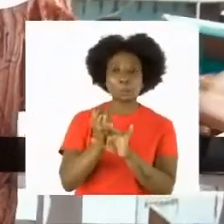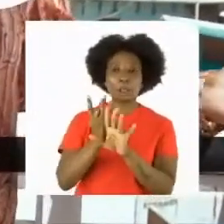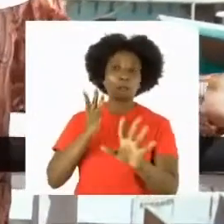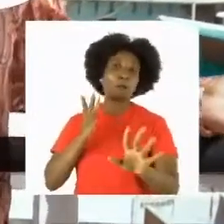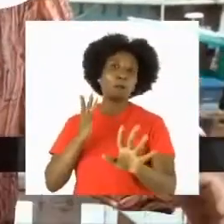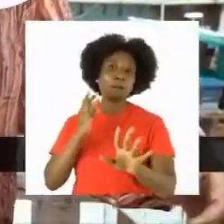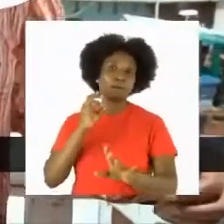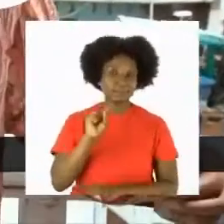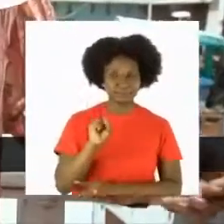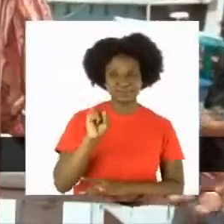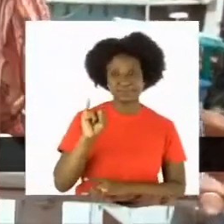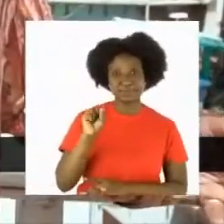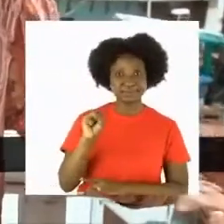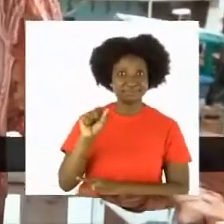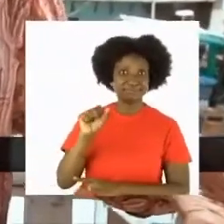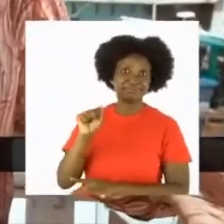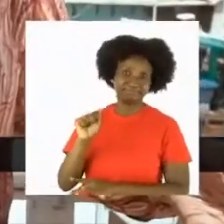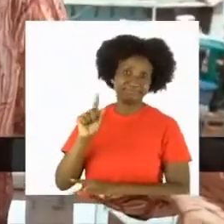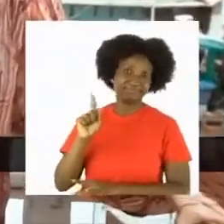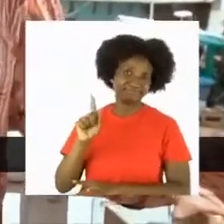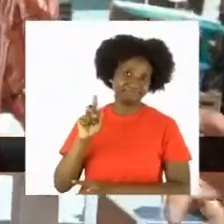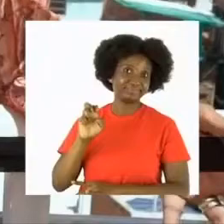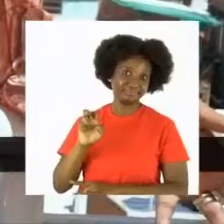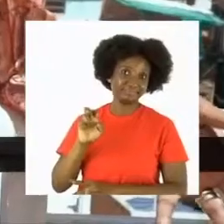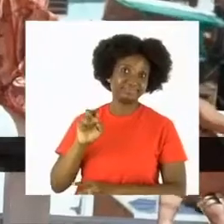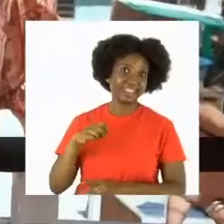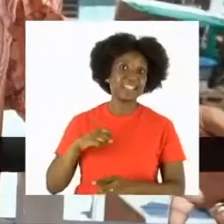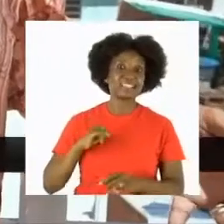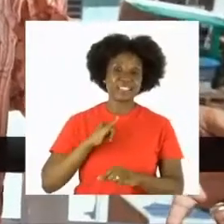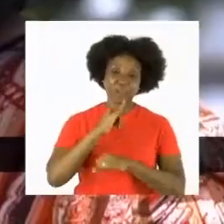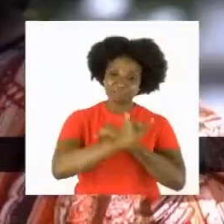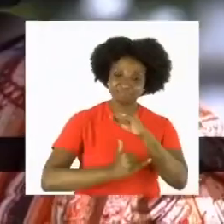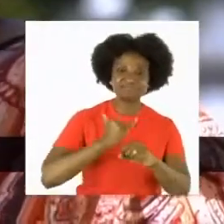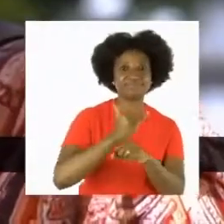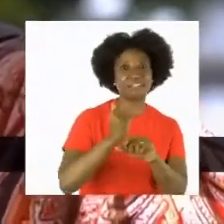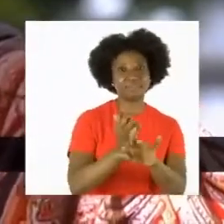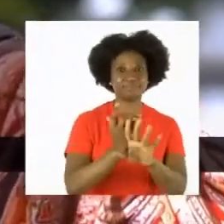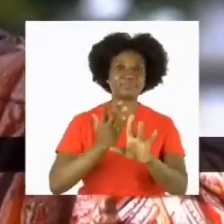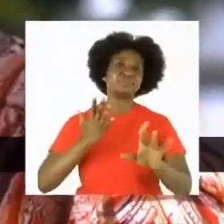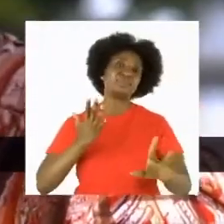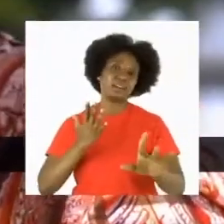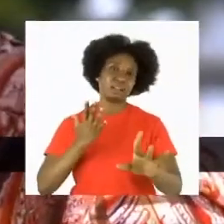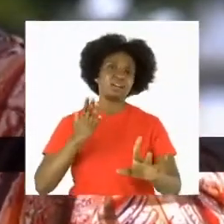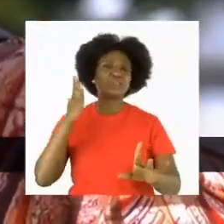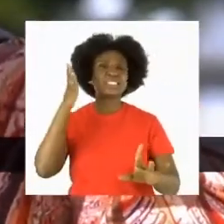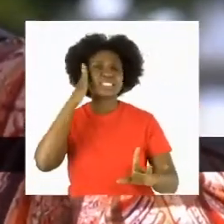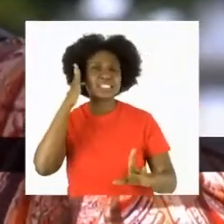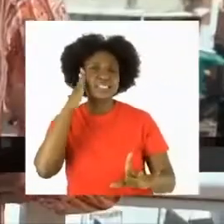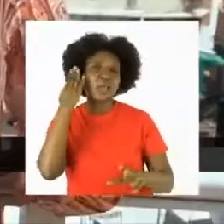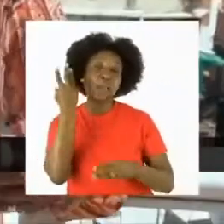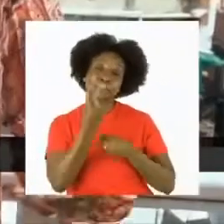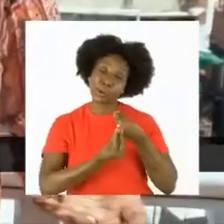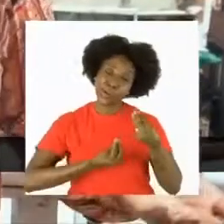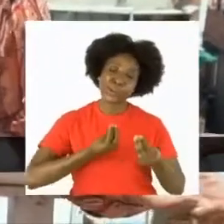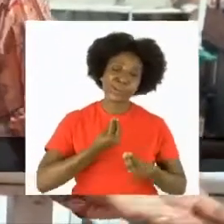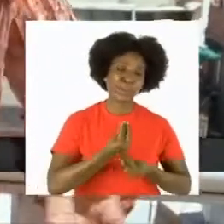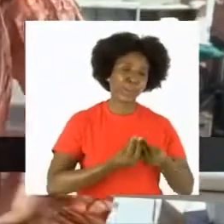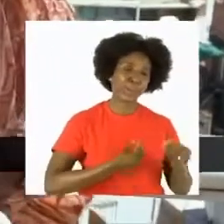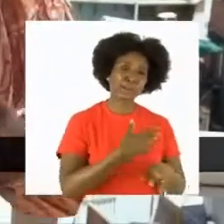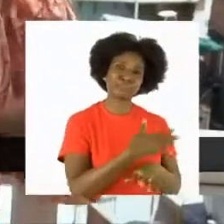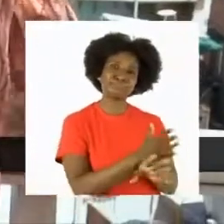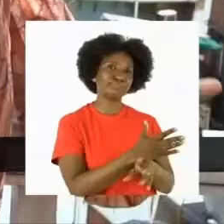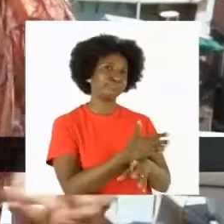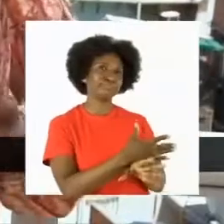jegue, né? E jogou o povo para a fila dentro da internet, né? E aí sabe como é que é aquilo, né? Não tem nenhuma